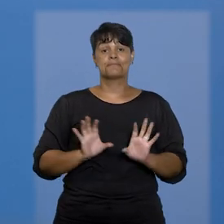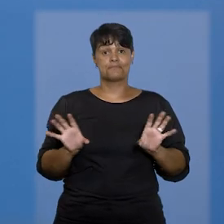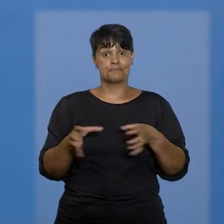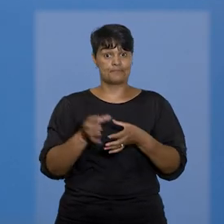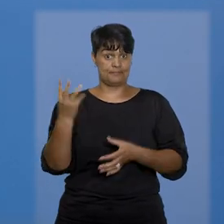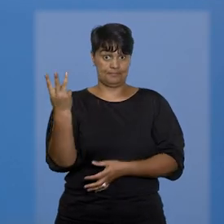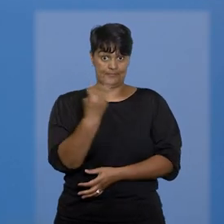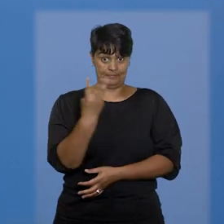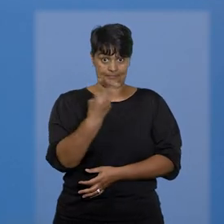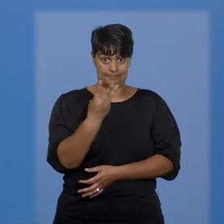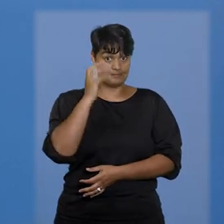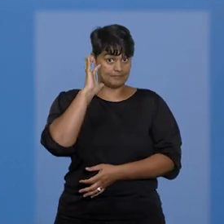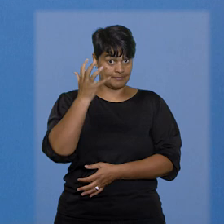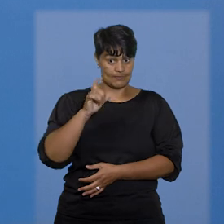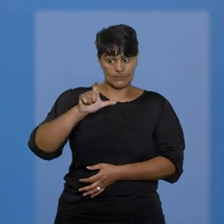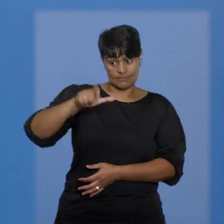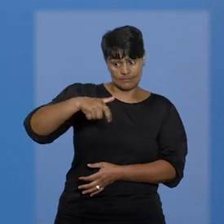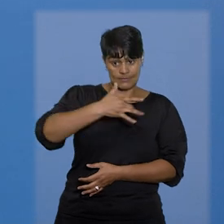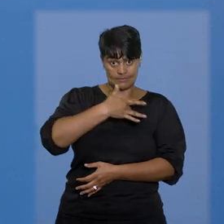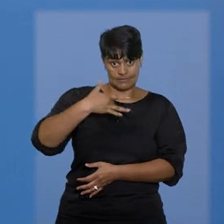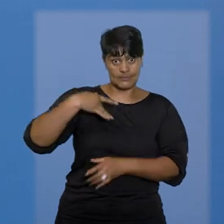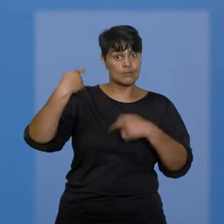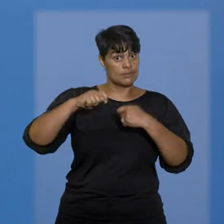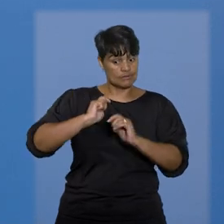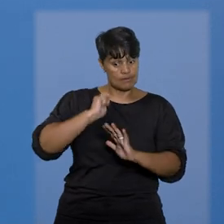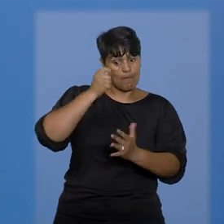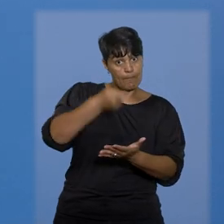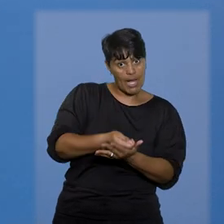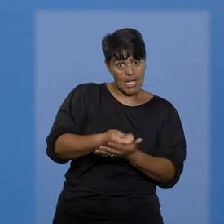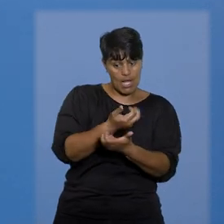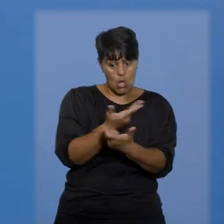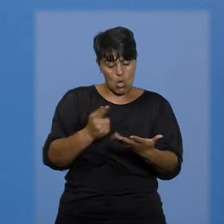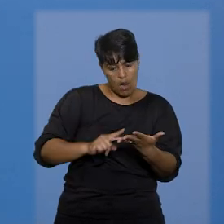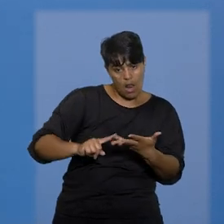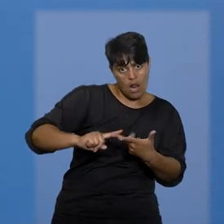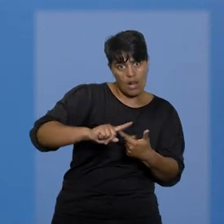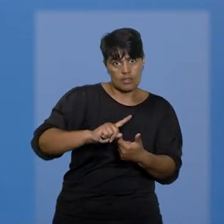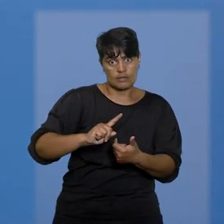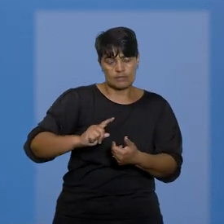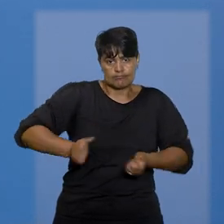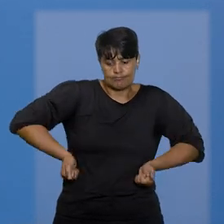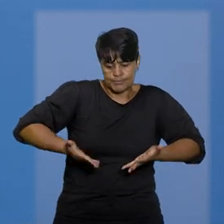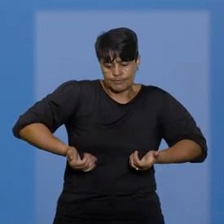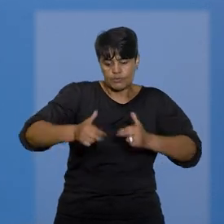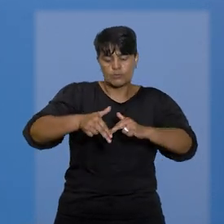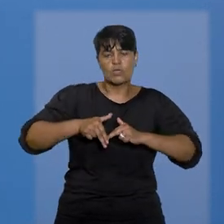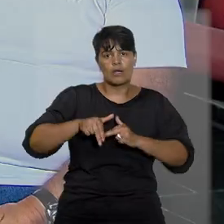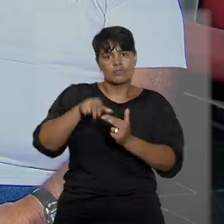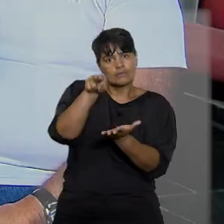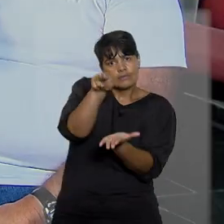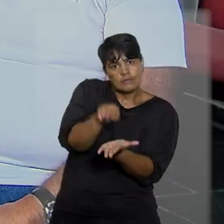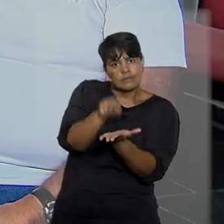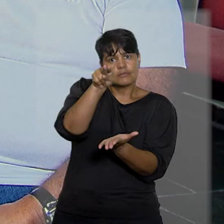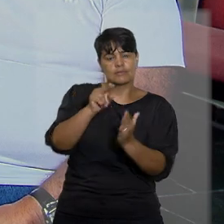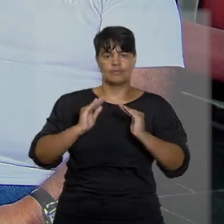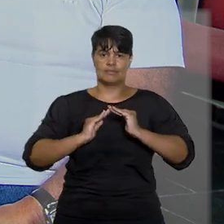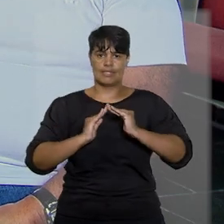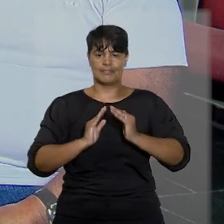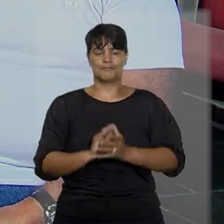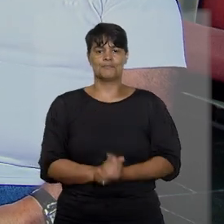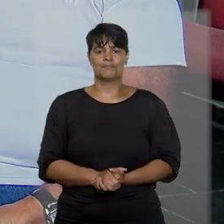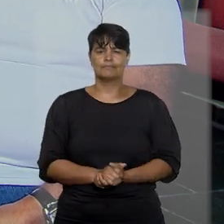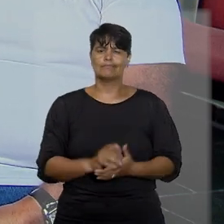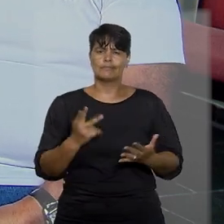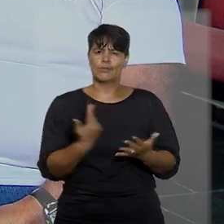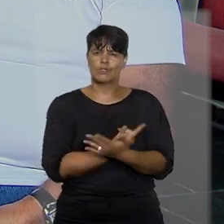a terceira turma, plano de saúde deve custear insumos indispensáveis na internação domiciliar. Primeiro foi o pai